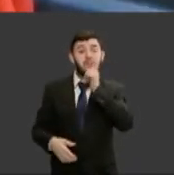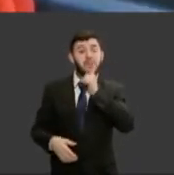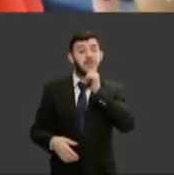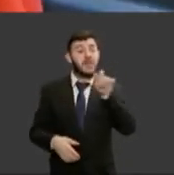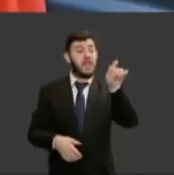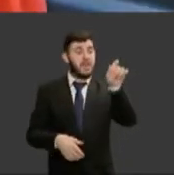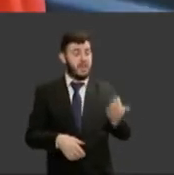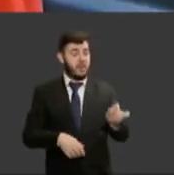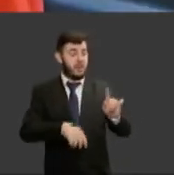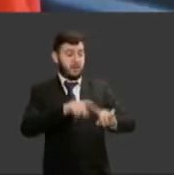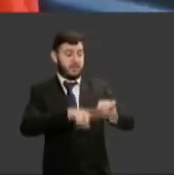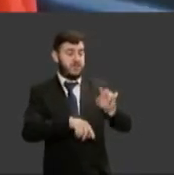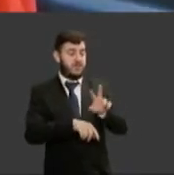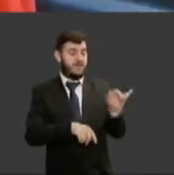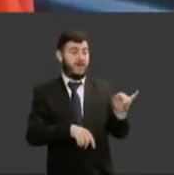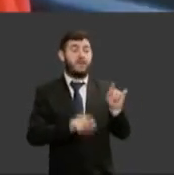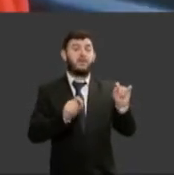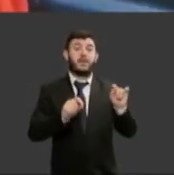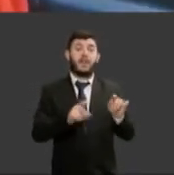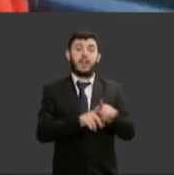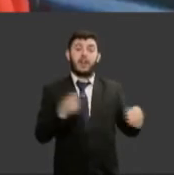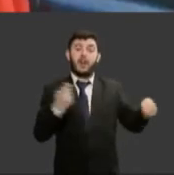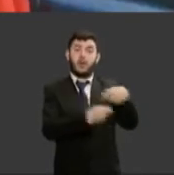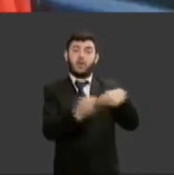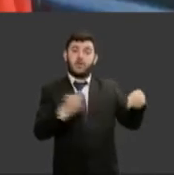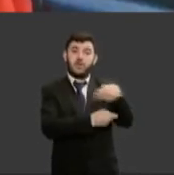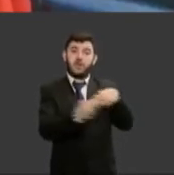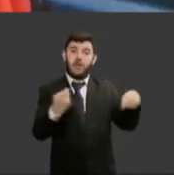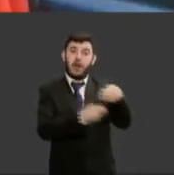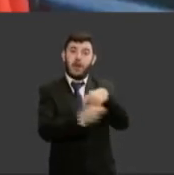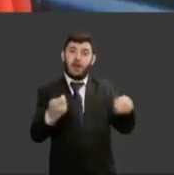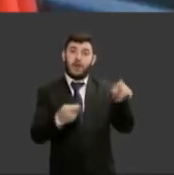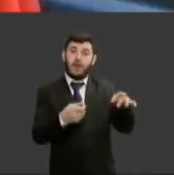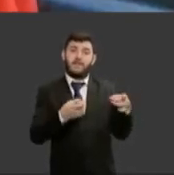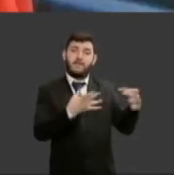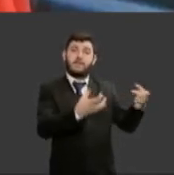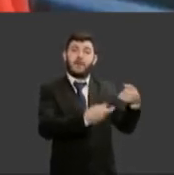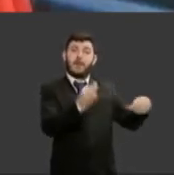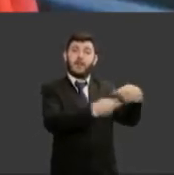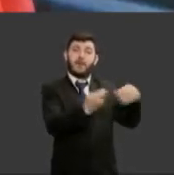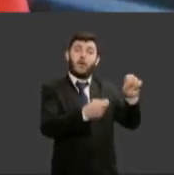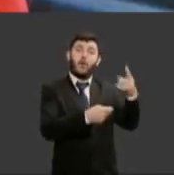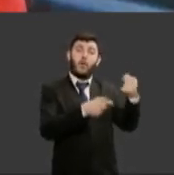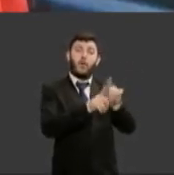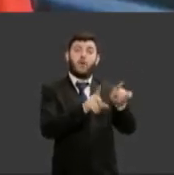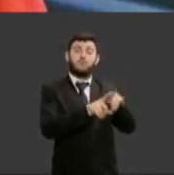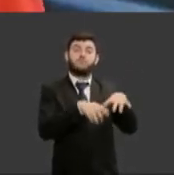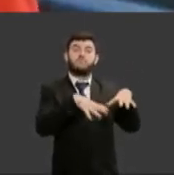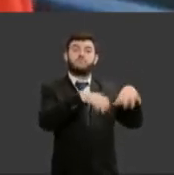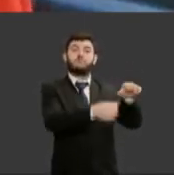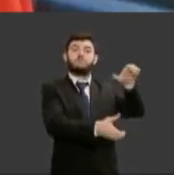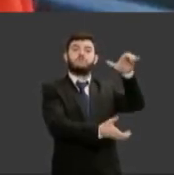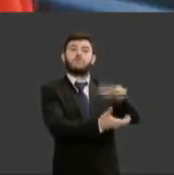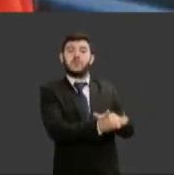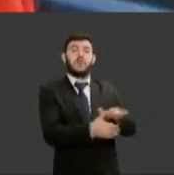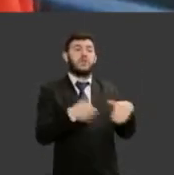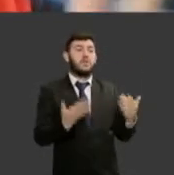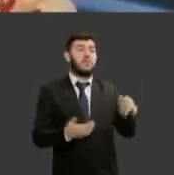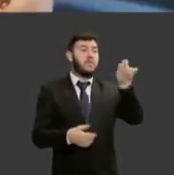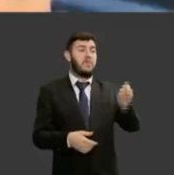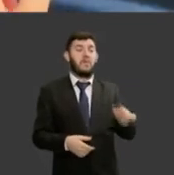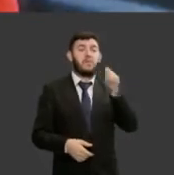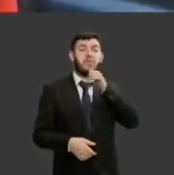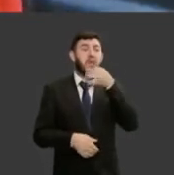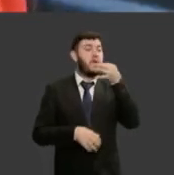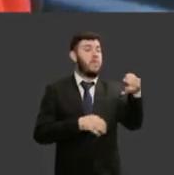negociadas no dote para o casamento portanto pouco importava a nossa escolha para se casar pouco importava a nossa escolha para ser feliz